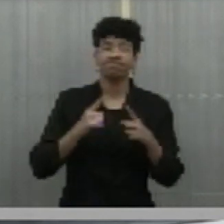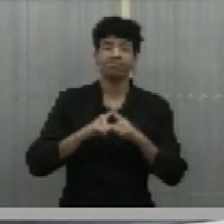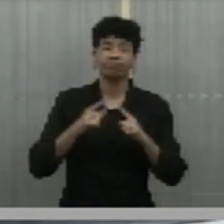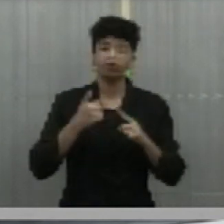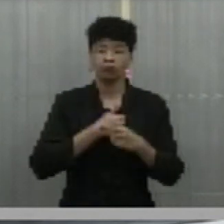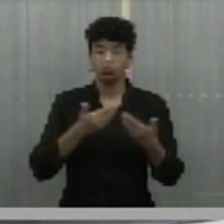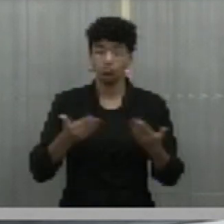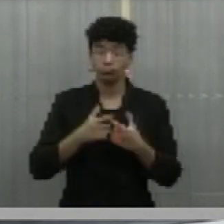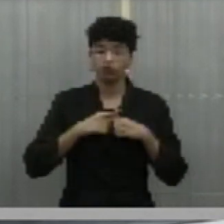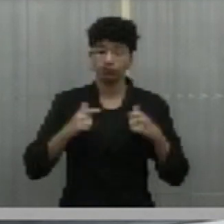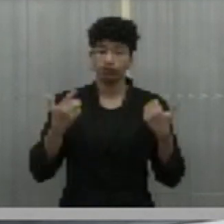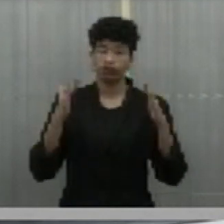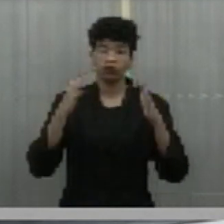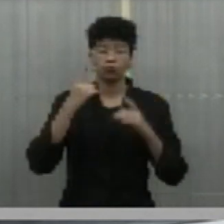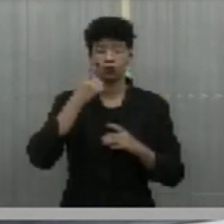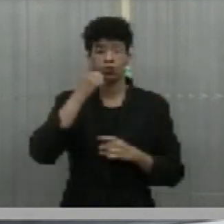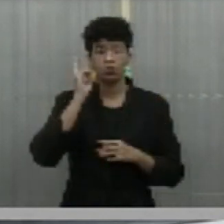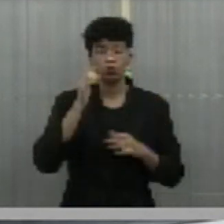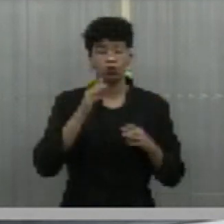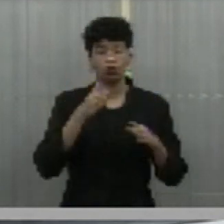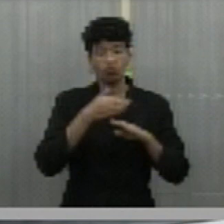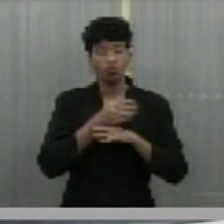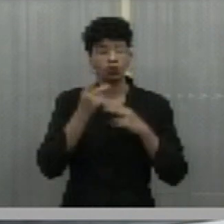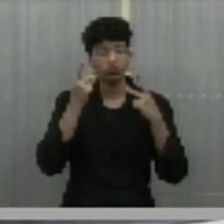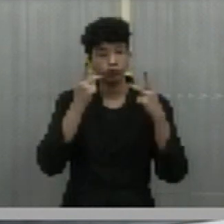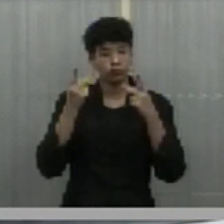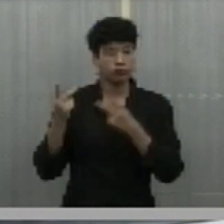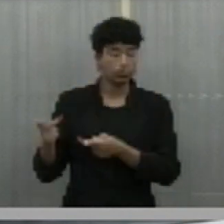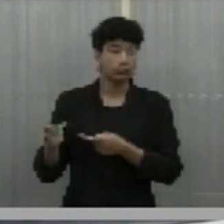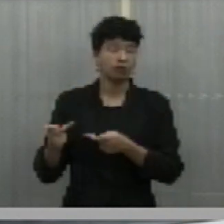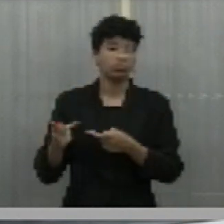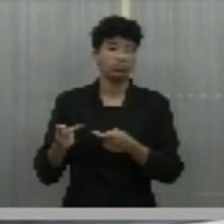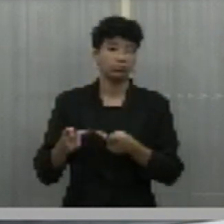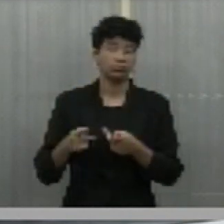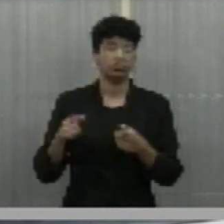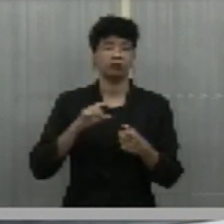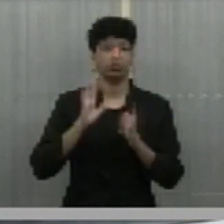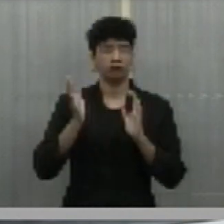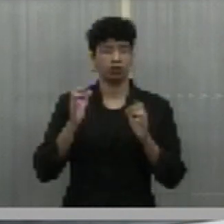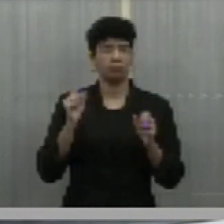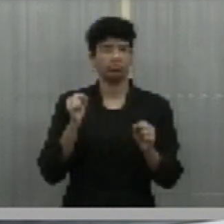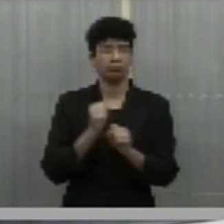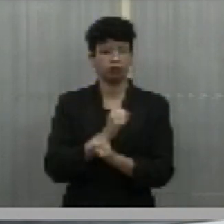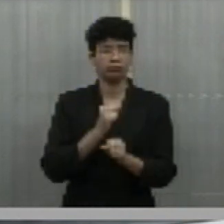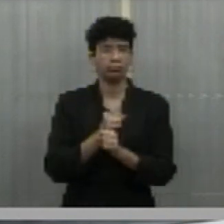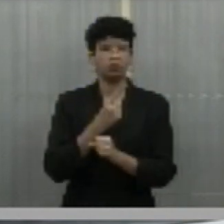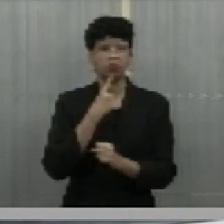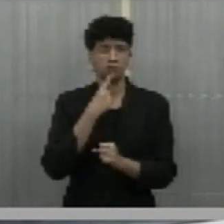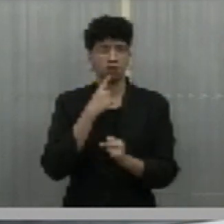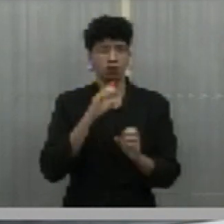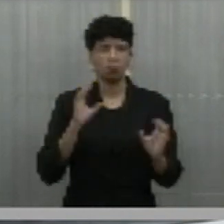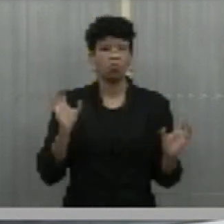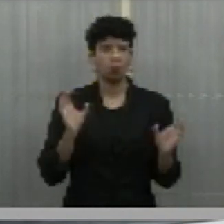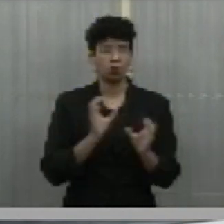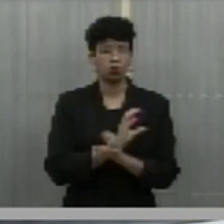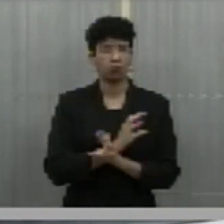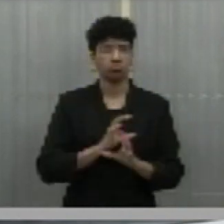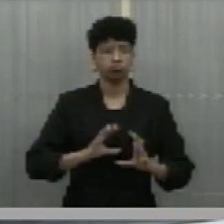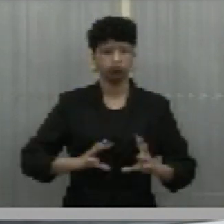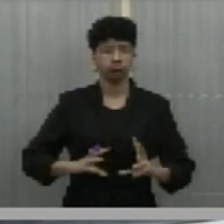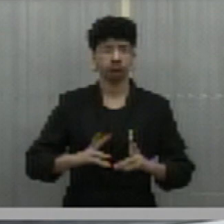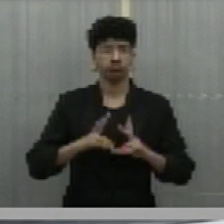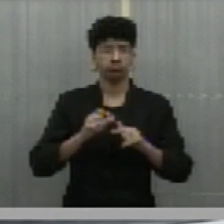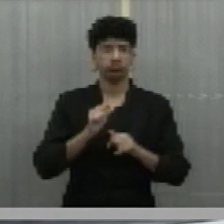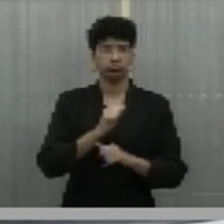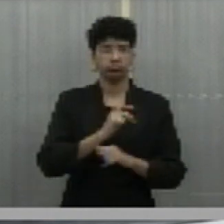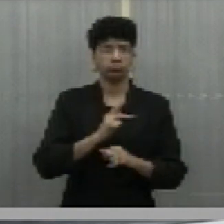estivemos ontem visitando as obras, estão no ritmo bastante acelerado e vamos estruturar toda aquela avenida